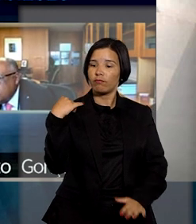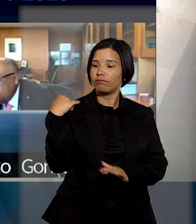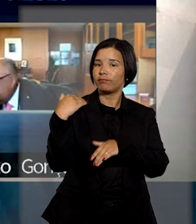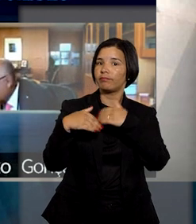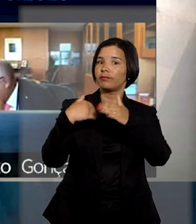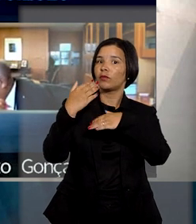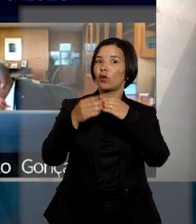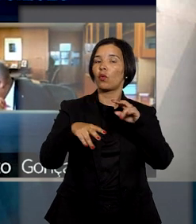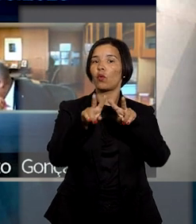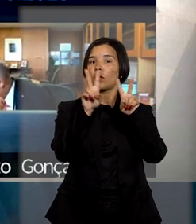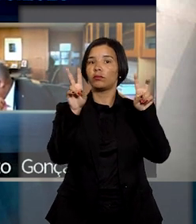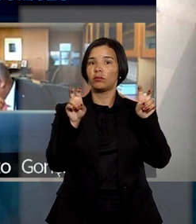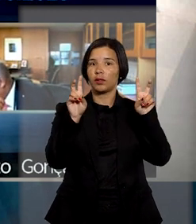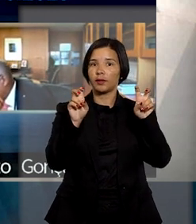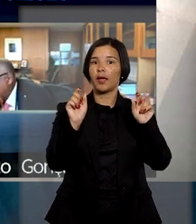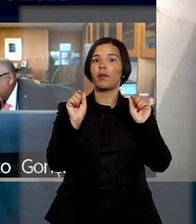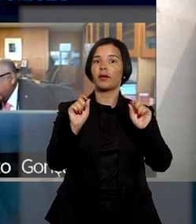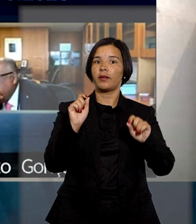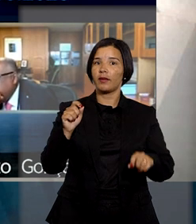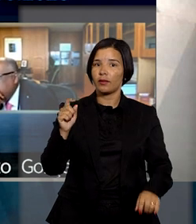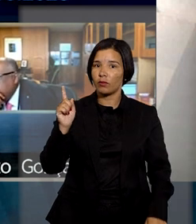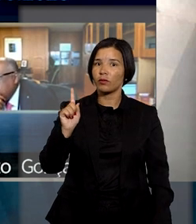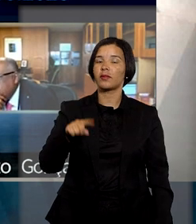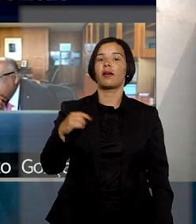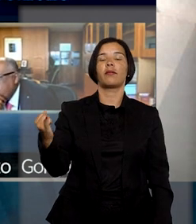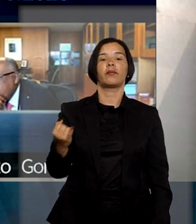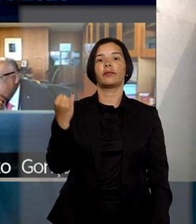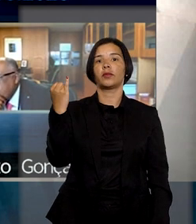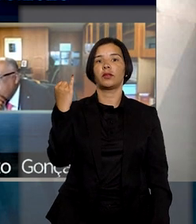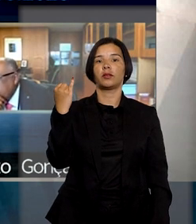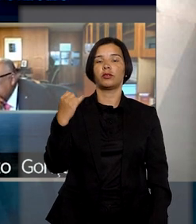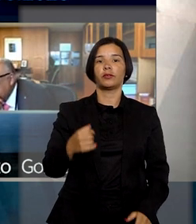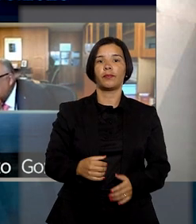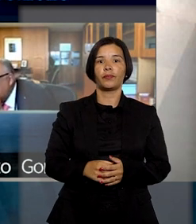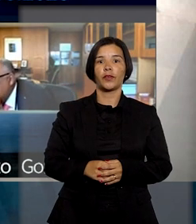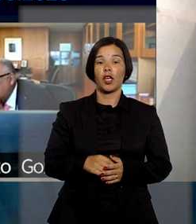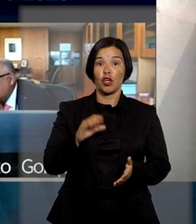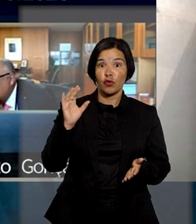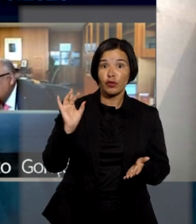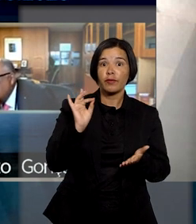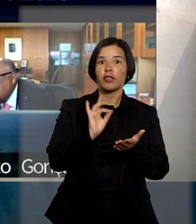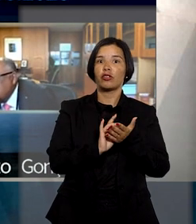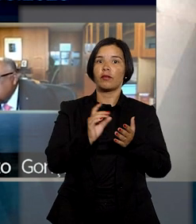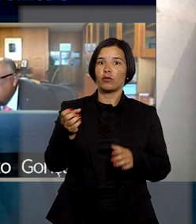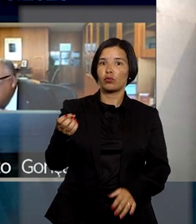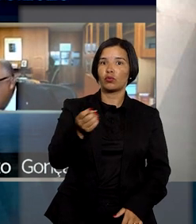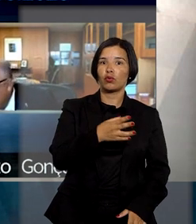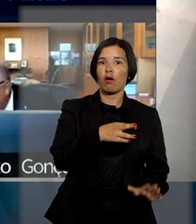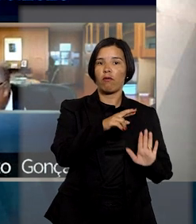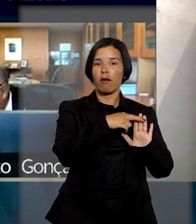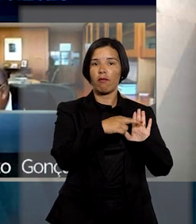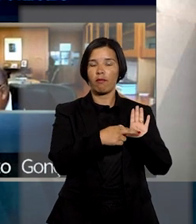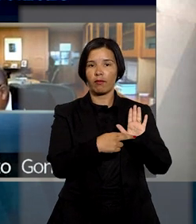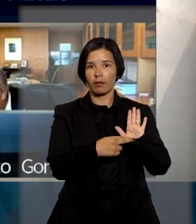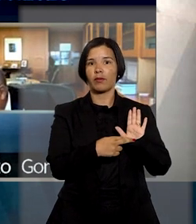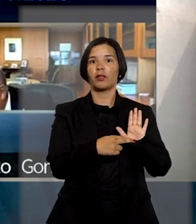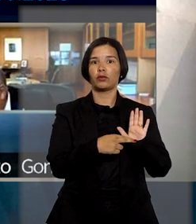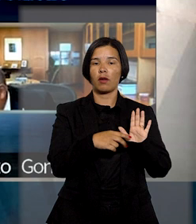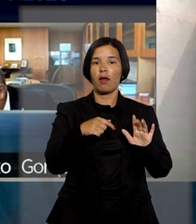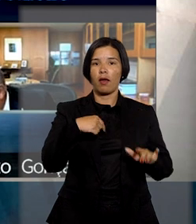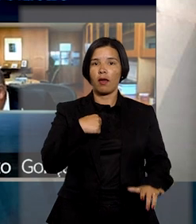avançar neste tema que nos é tão caro. E para dar efetividade a esse novo regramento,